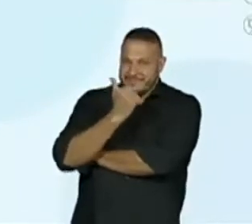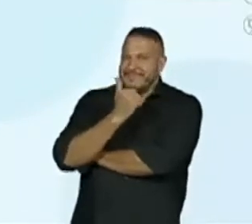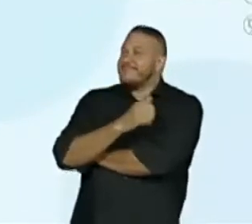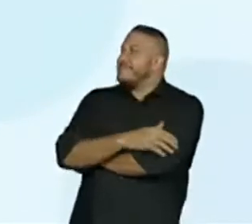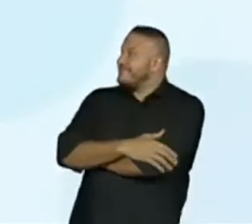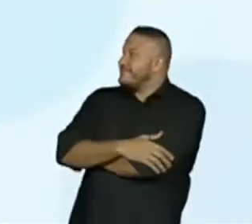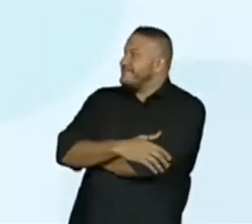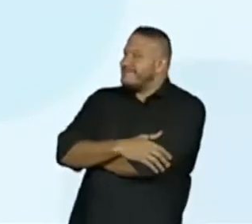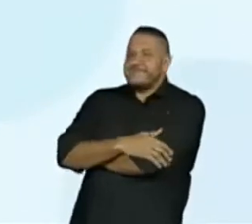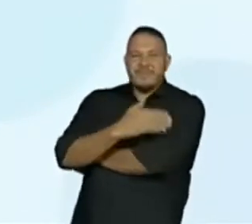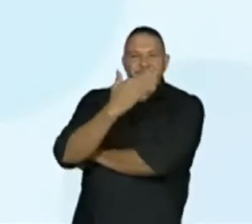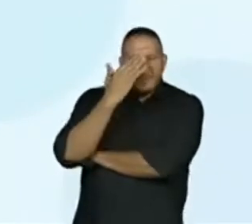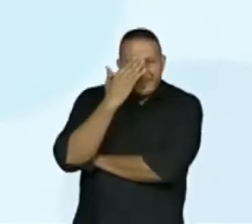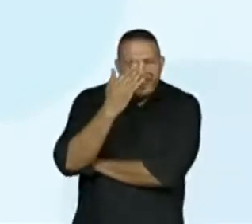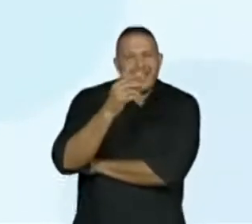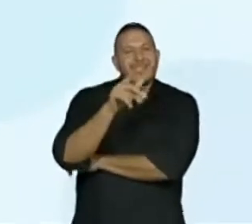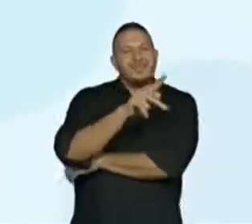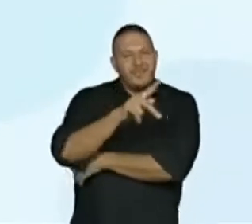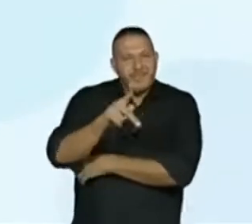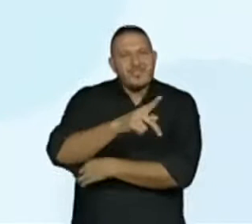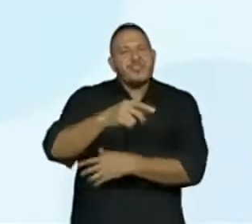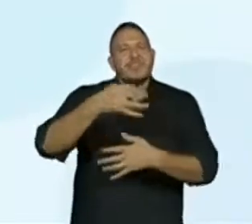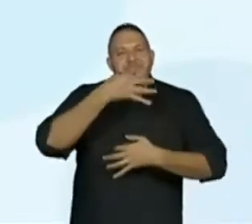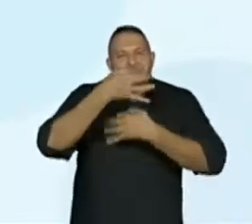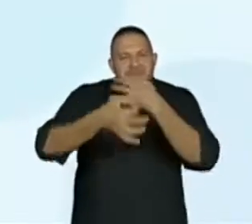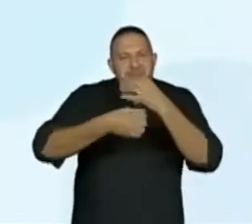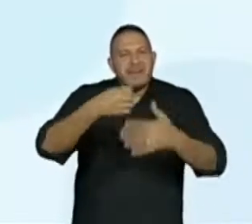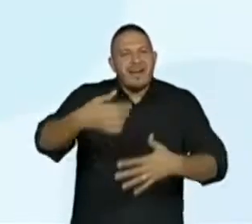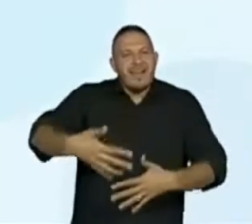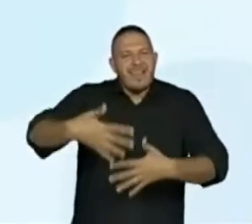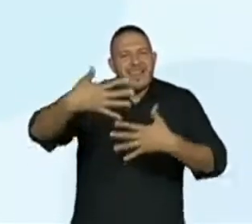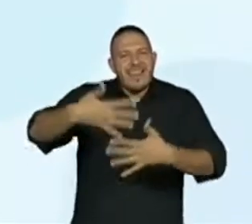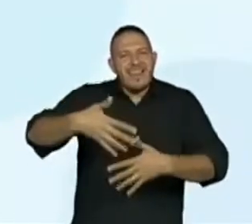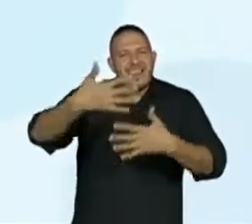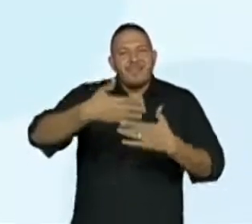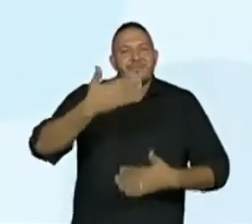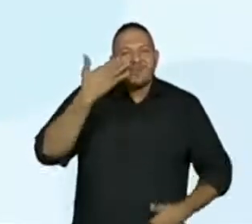obrigado professores pela colaboração é a anta do norte